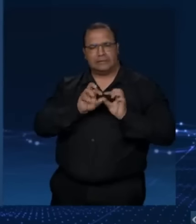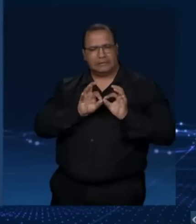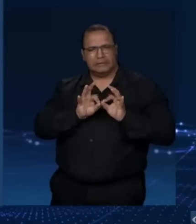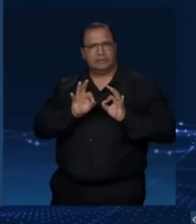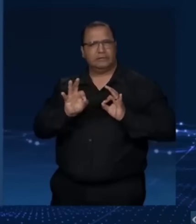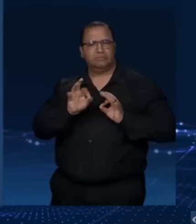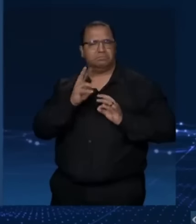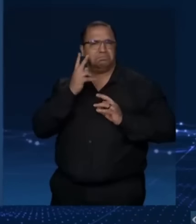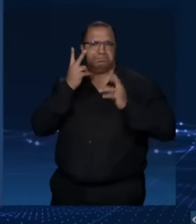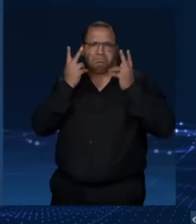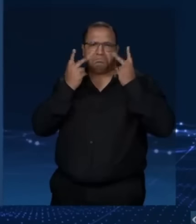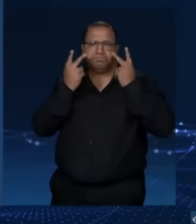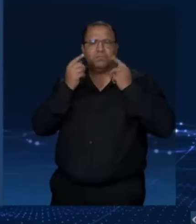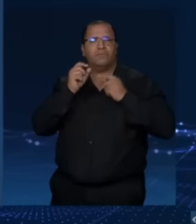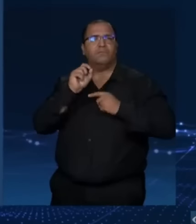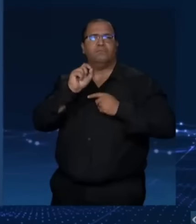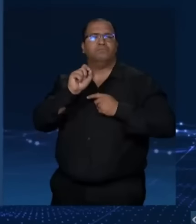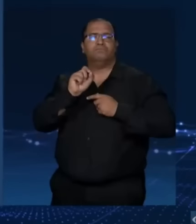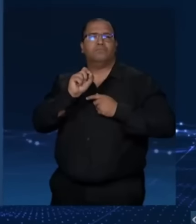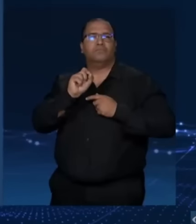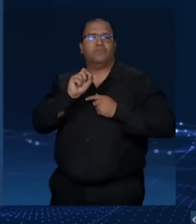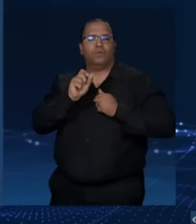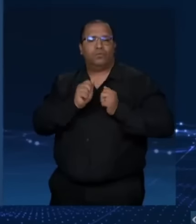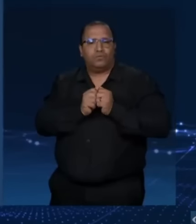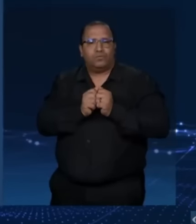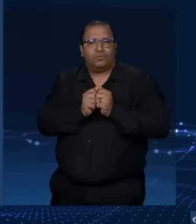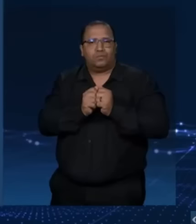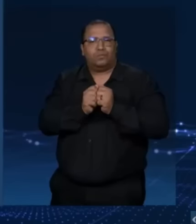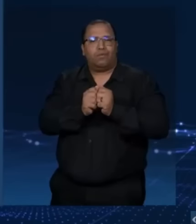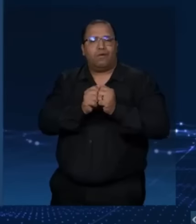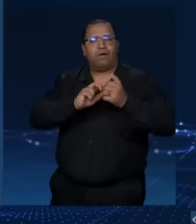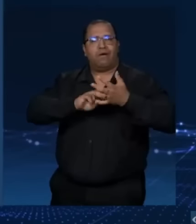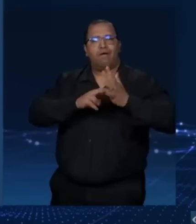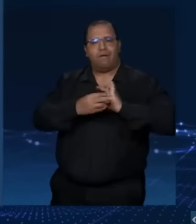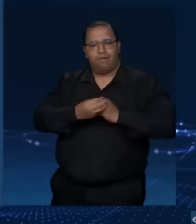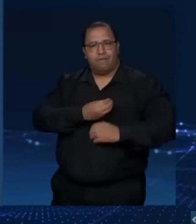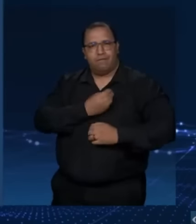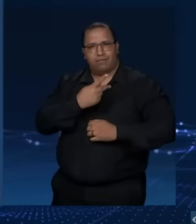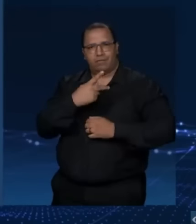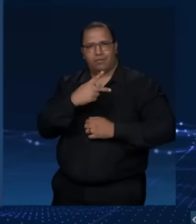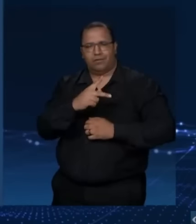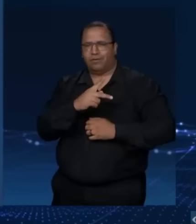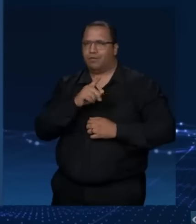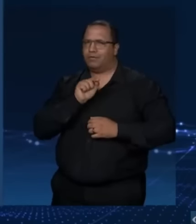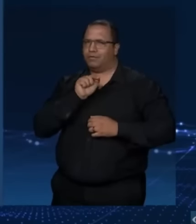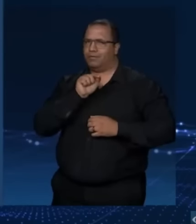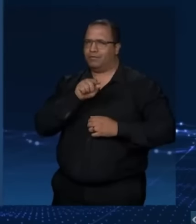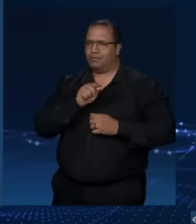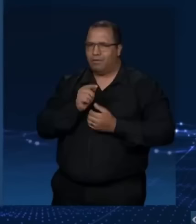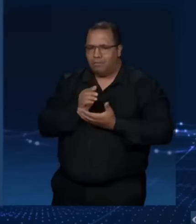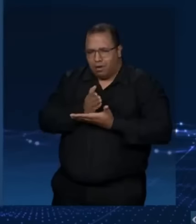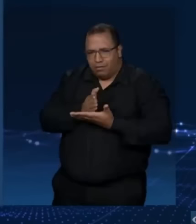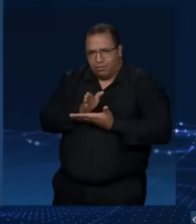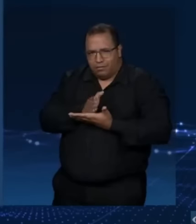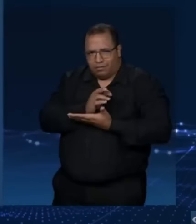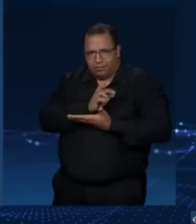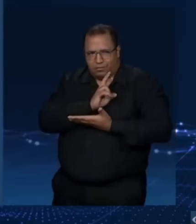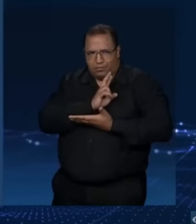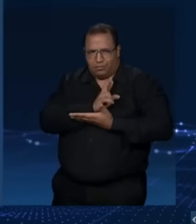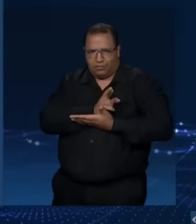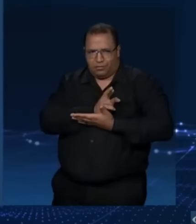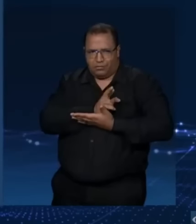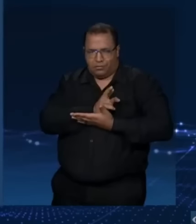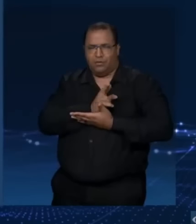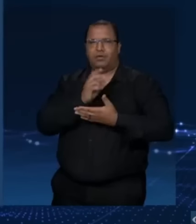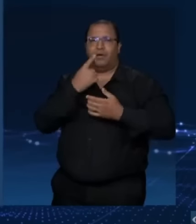normal. Diz-me com quem tu andas, que eu direi quem tu és. O Nunes falou que você anda com a rachadinha. Deixa eu responder. Garantida a